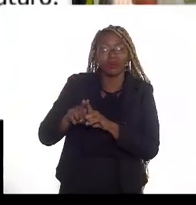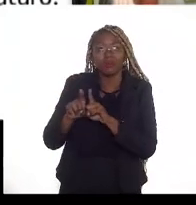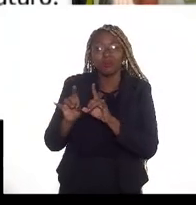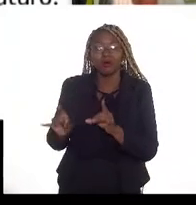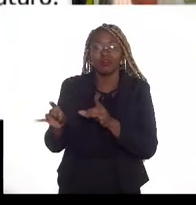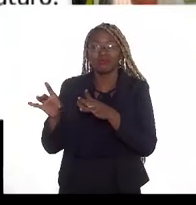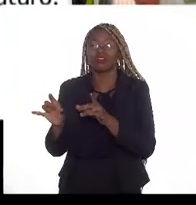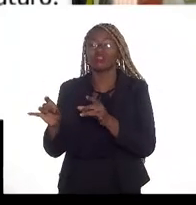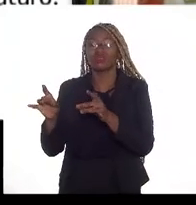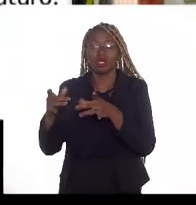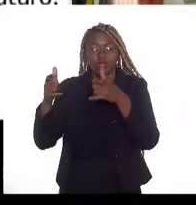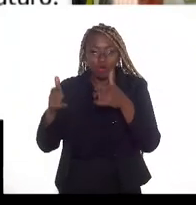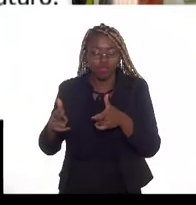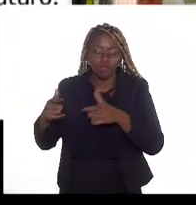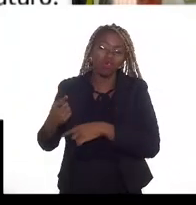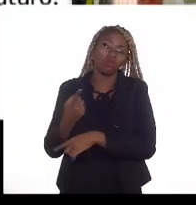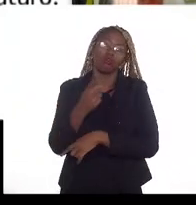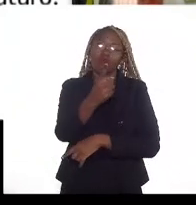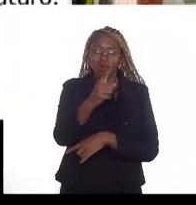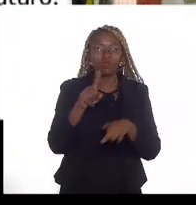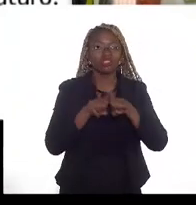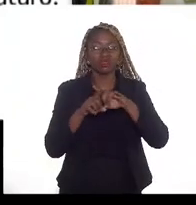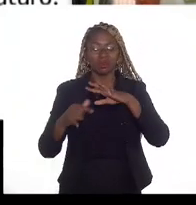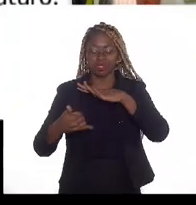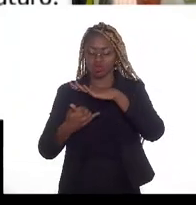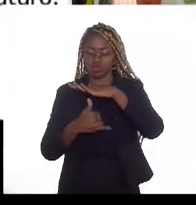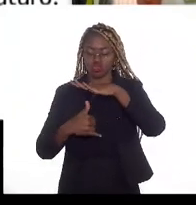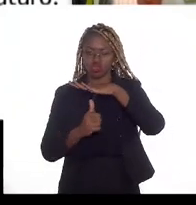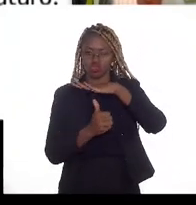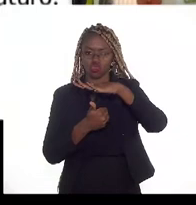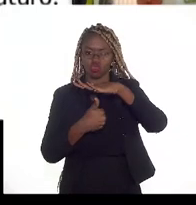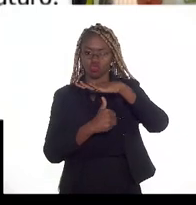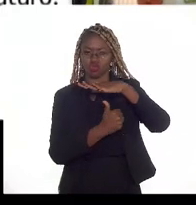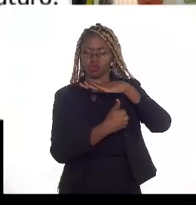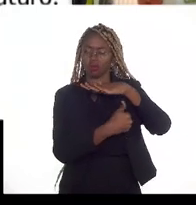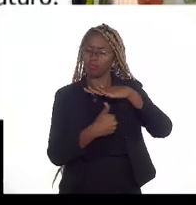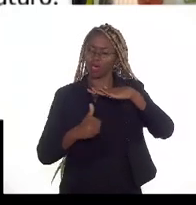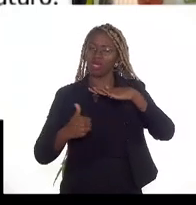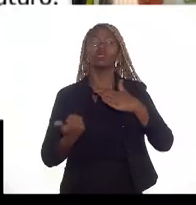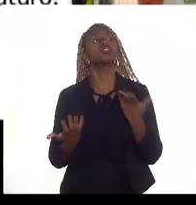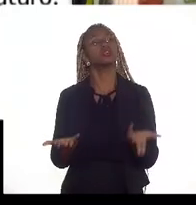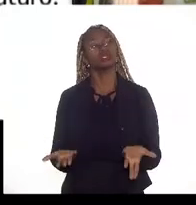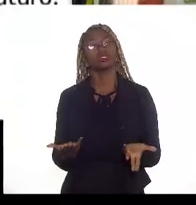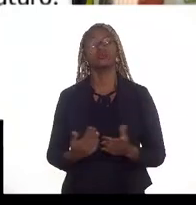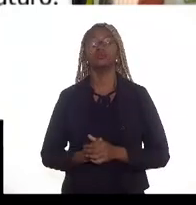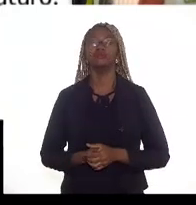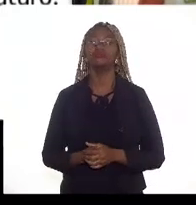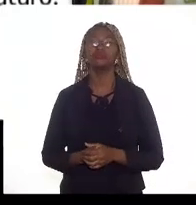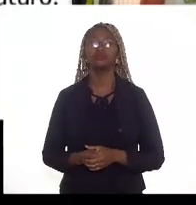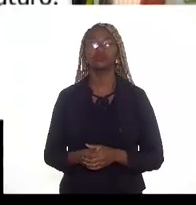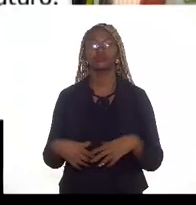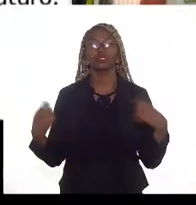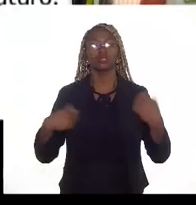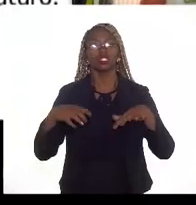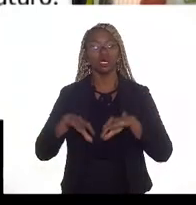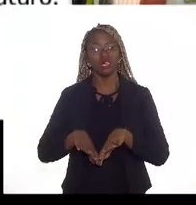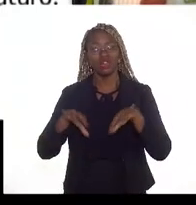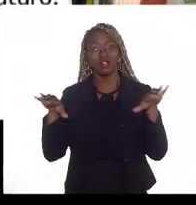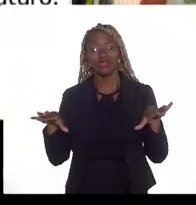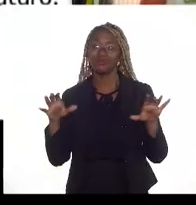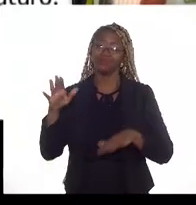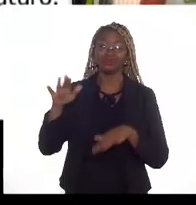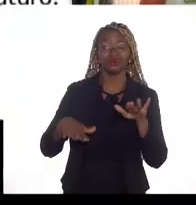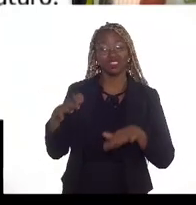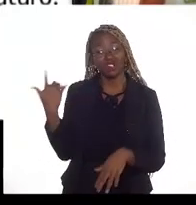submarinos, e aí a questão é a separação. Você até consegue